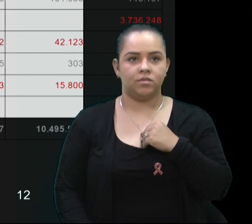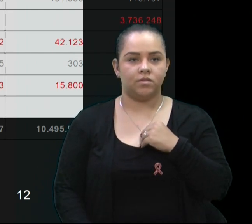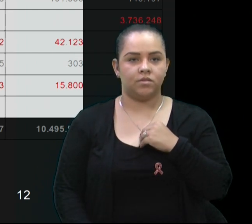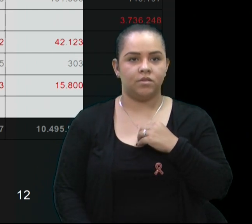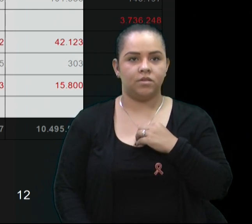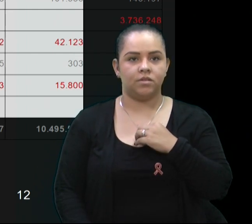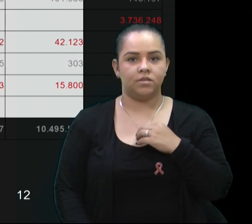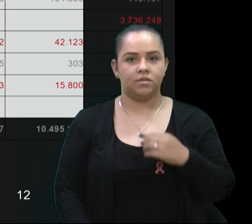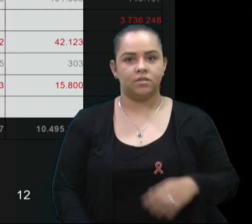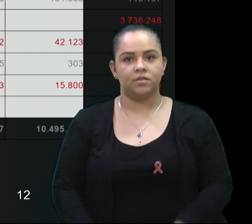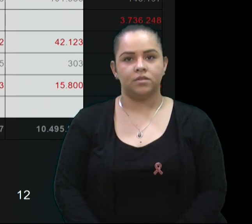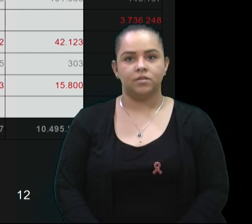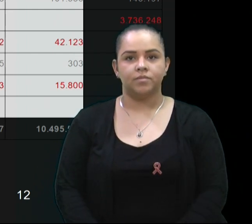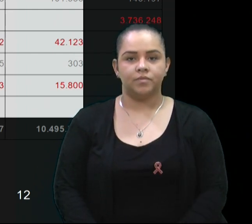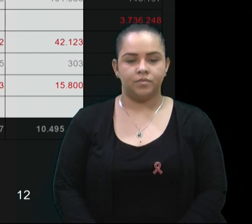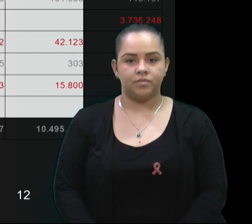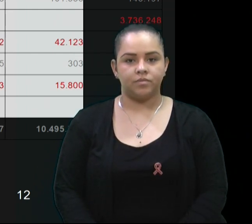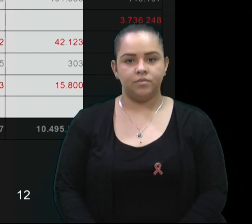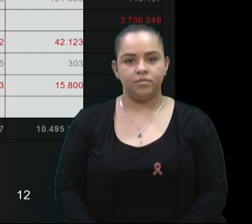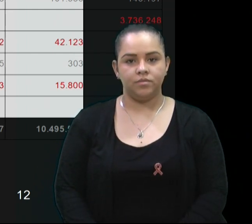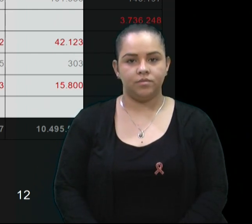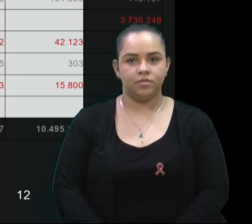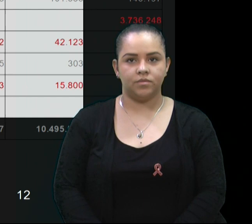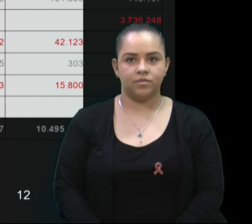Esse é nosso vermelho, ele ficou um pouco fora.